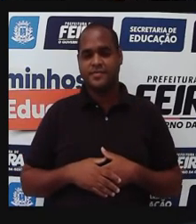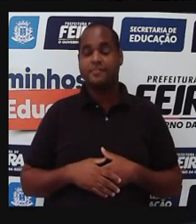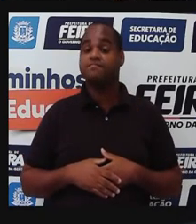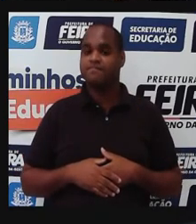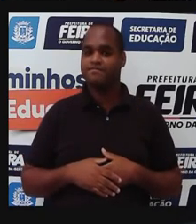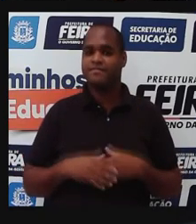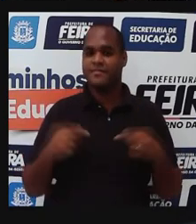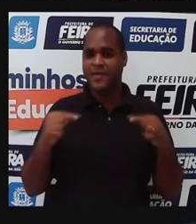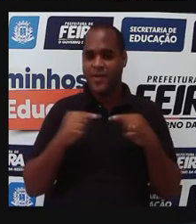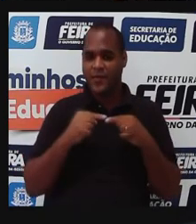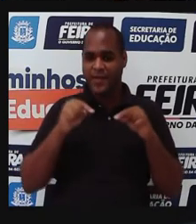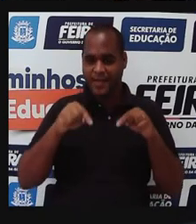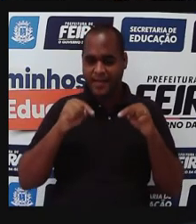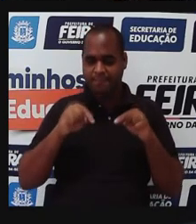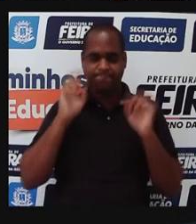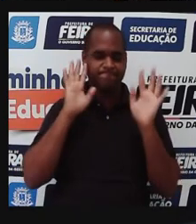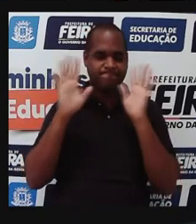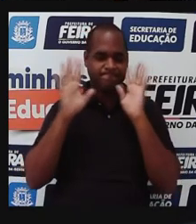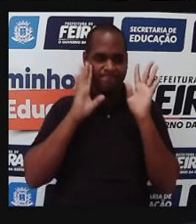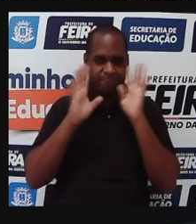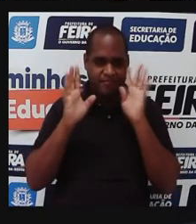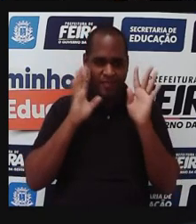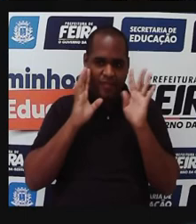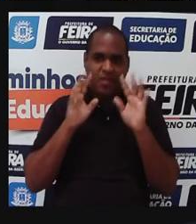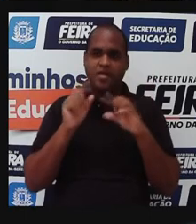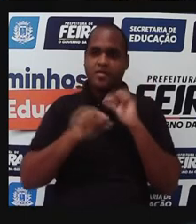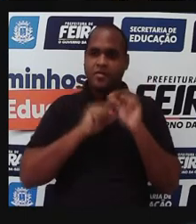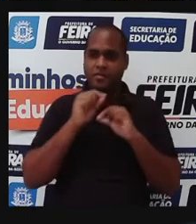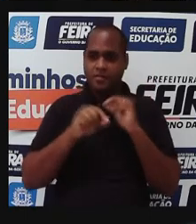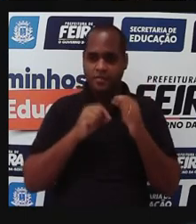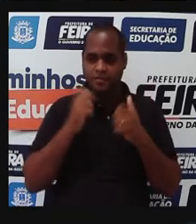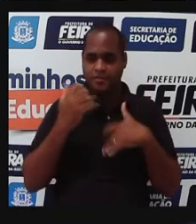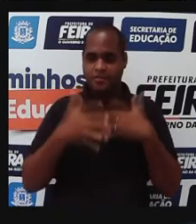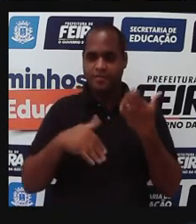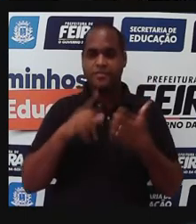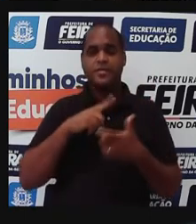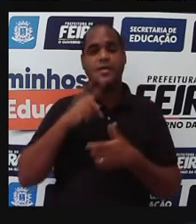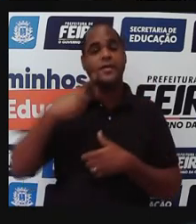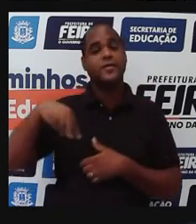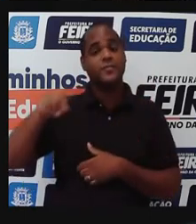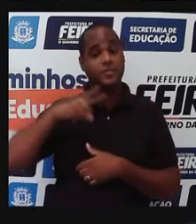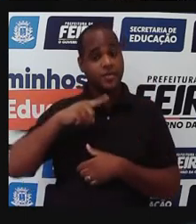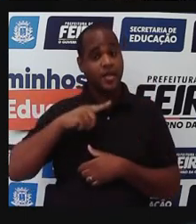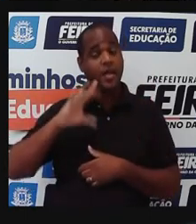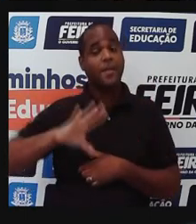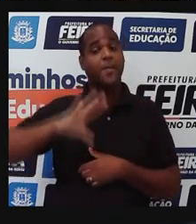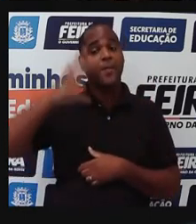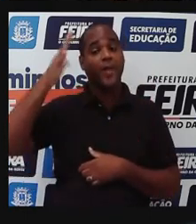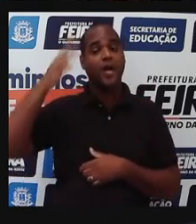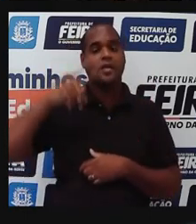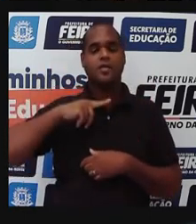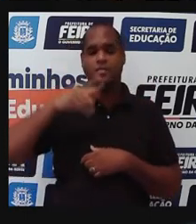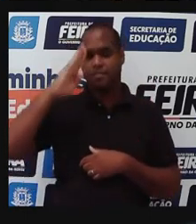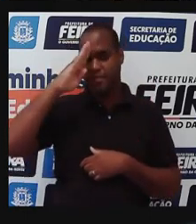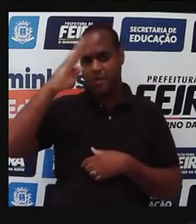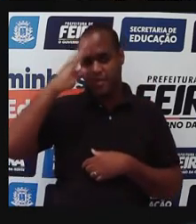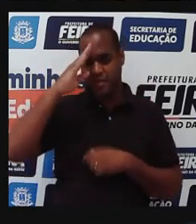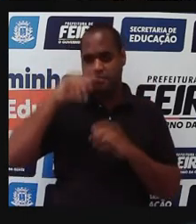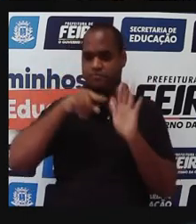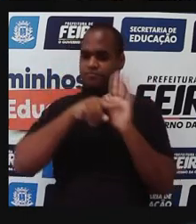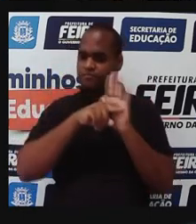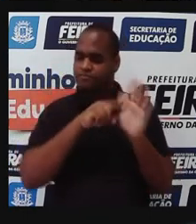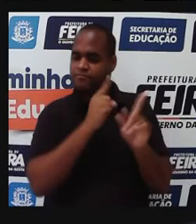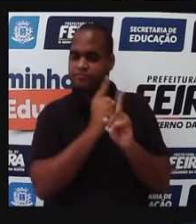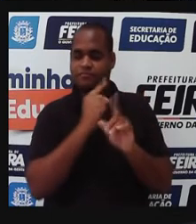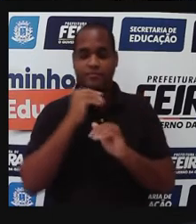E aí, essas infecções por doenças tropicais, elas têm muitas causas e elas, principalmente, prejudicam